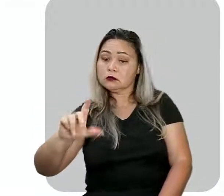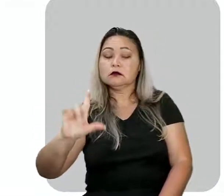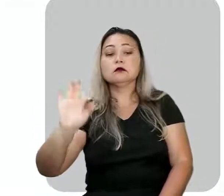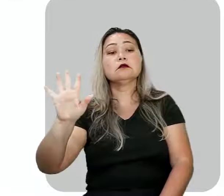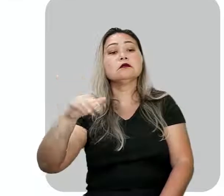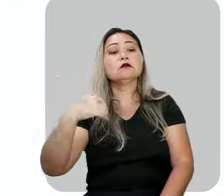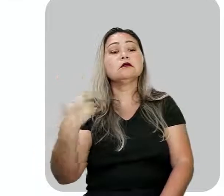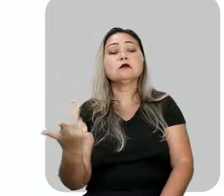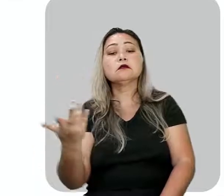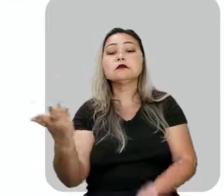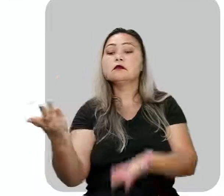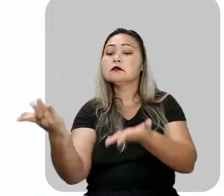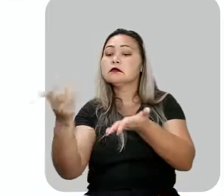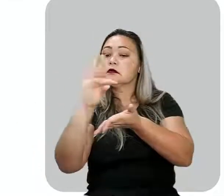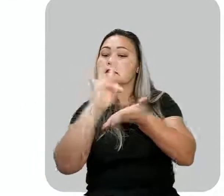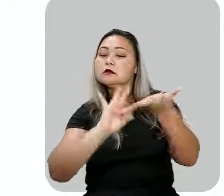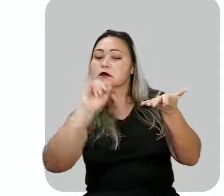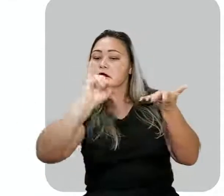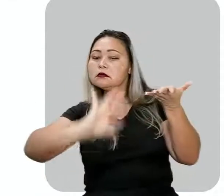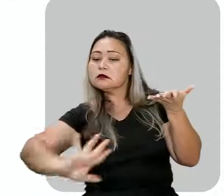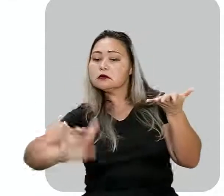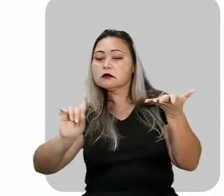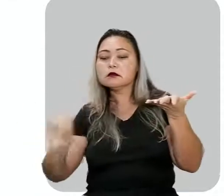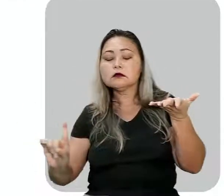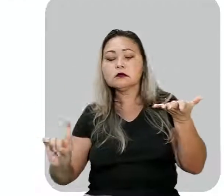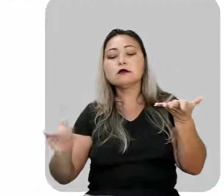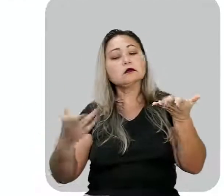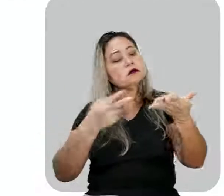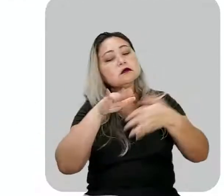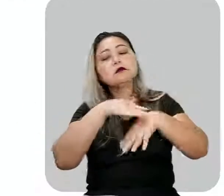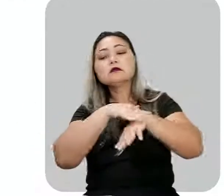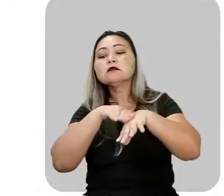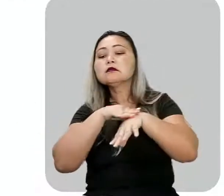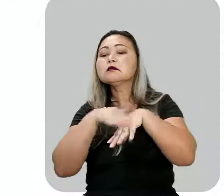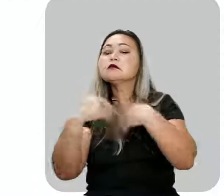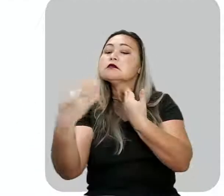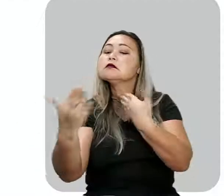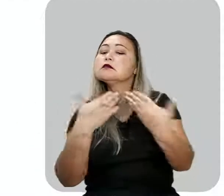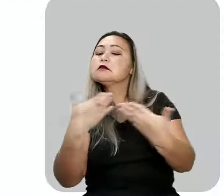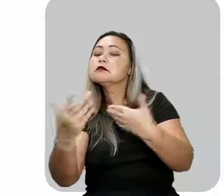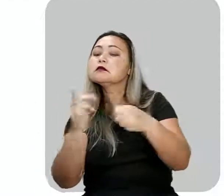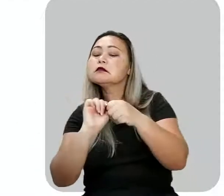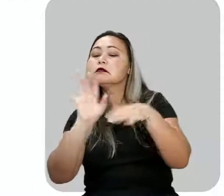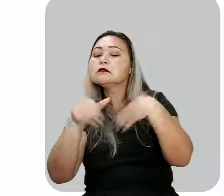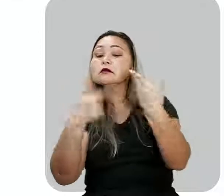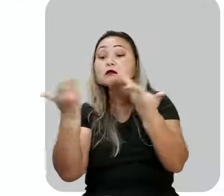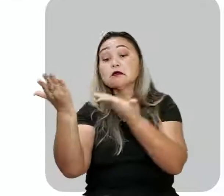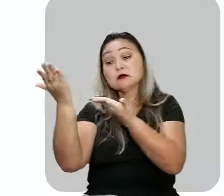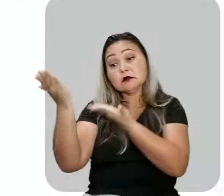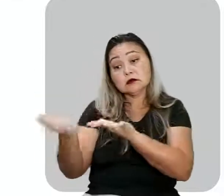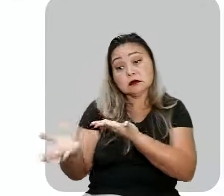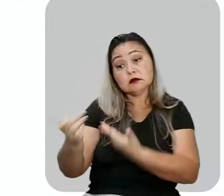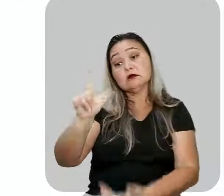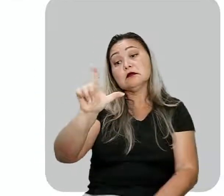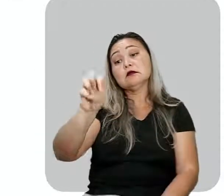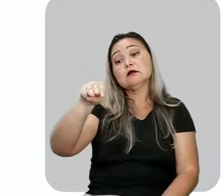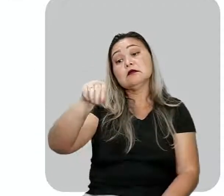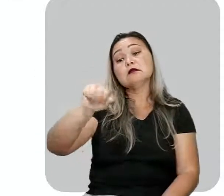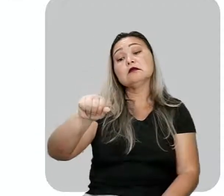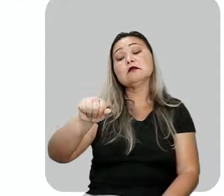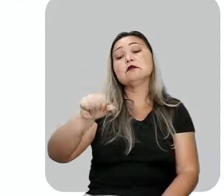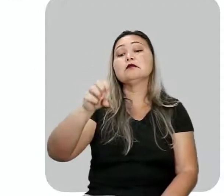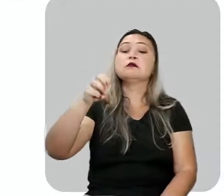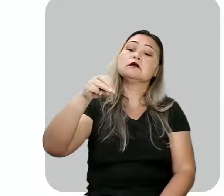que a gente possa conversar sobre essa obra magnífica de Lima Barreto. Então, o